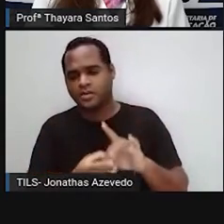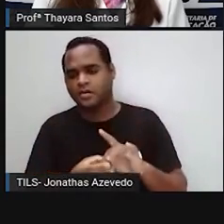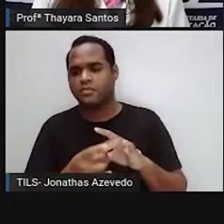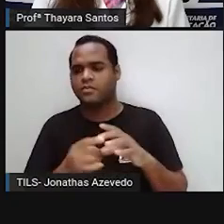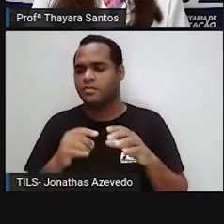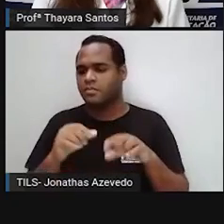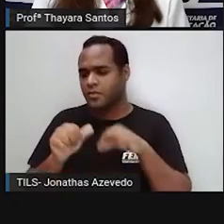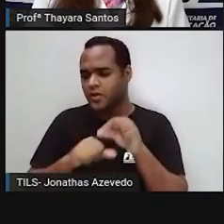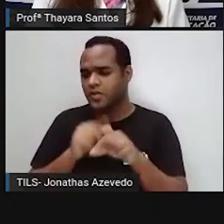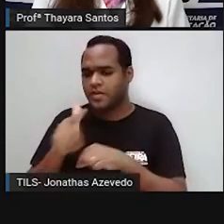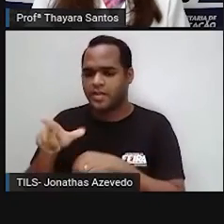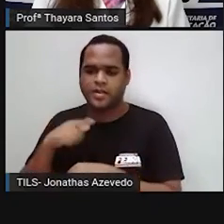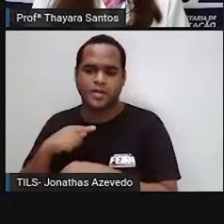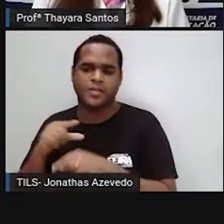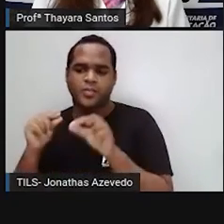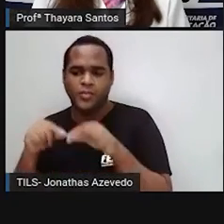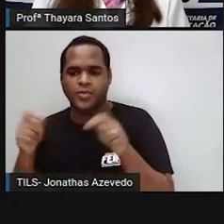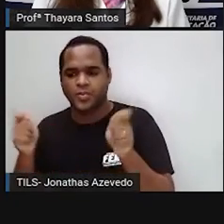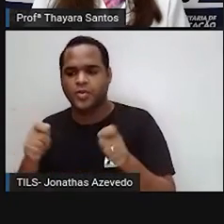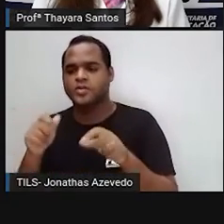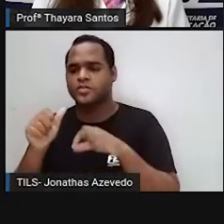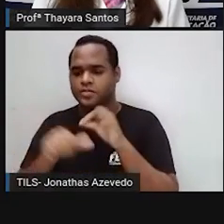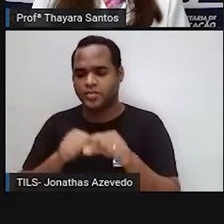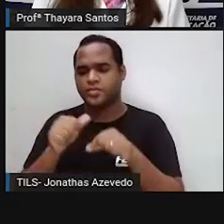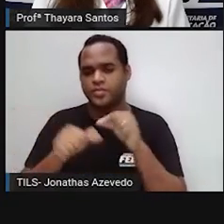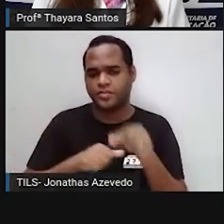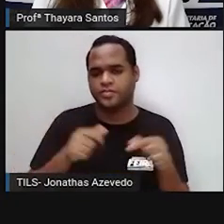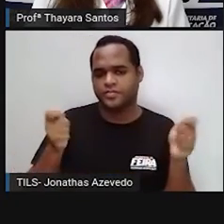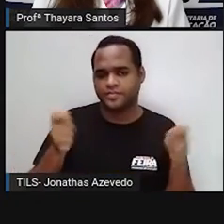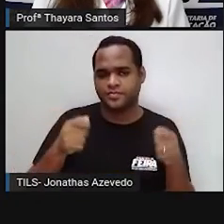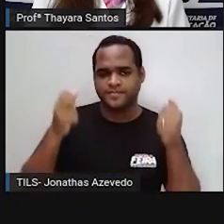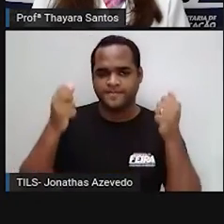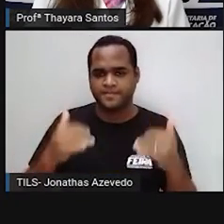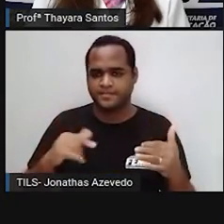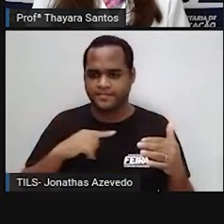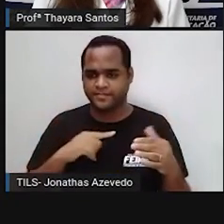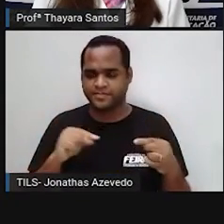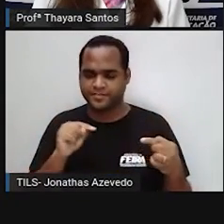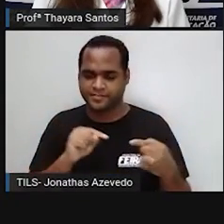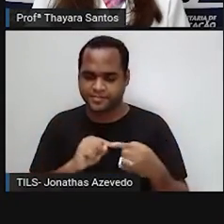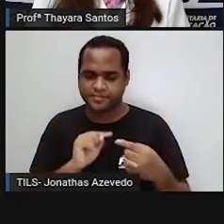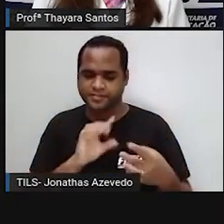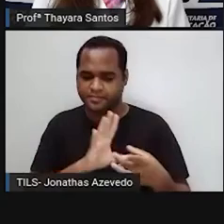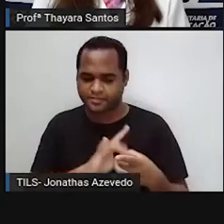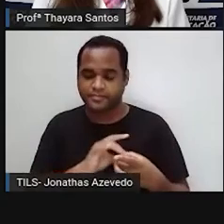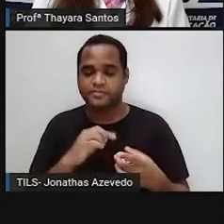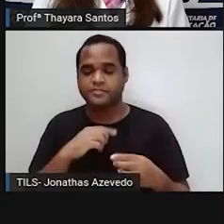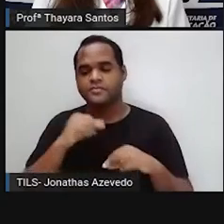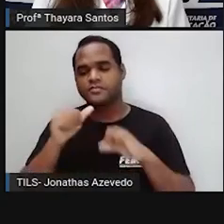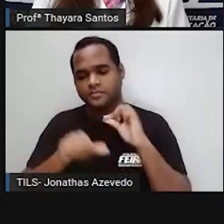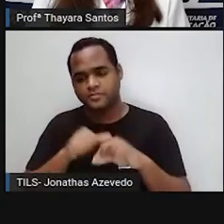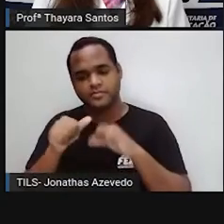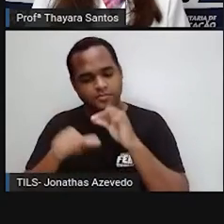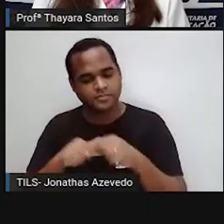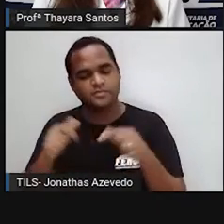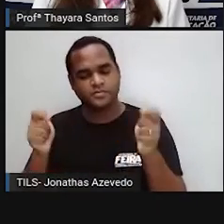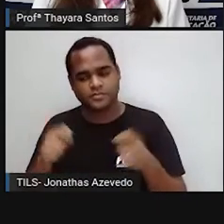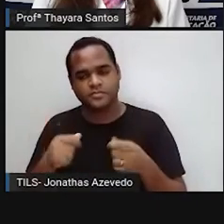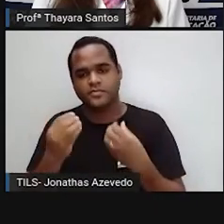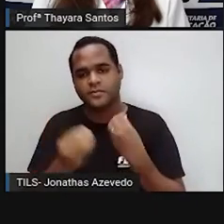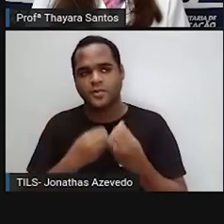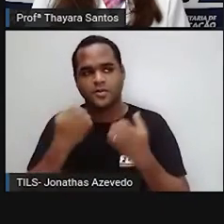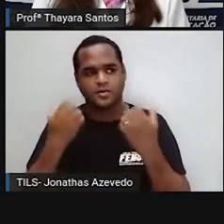são pequenas alterações que a gente pode estar fazendo essa mudança para nós termos um